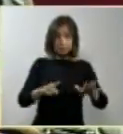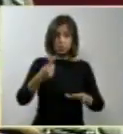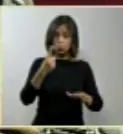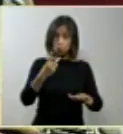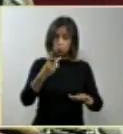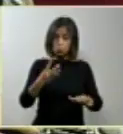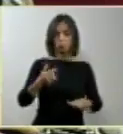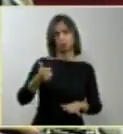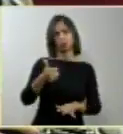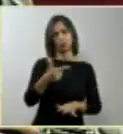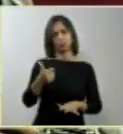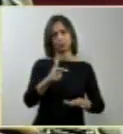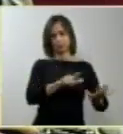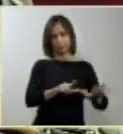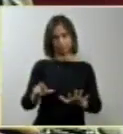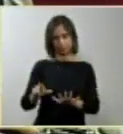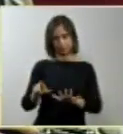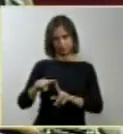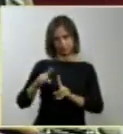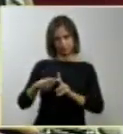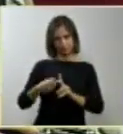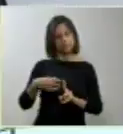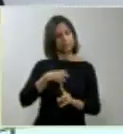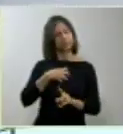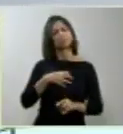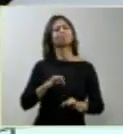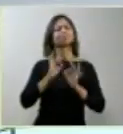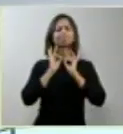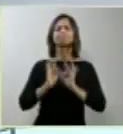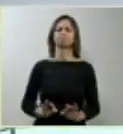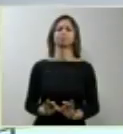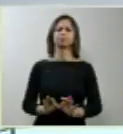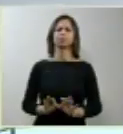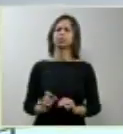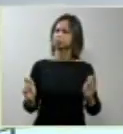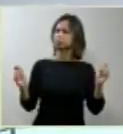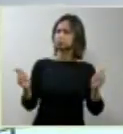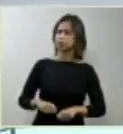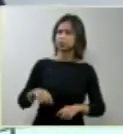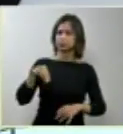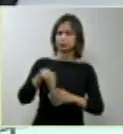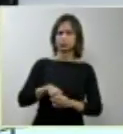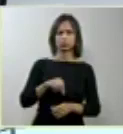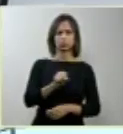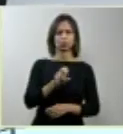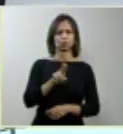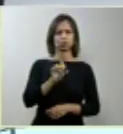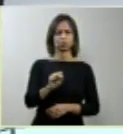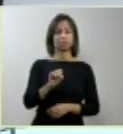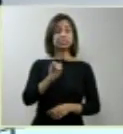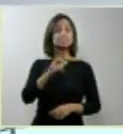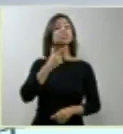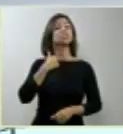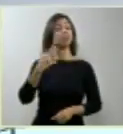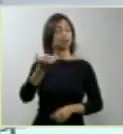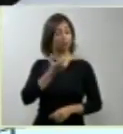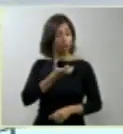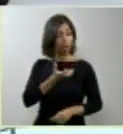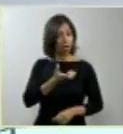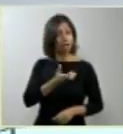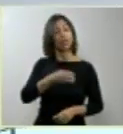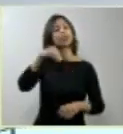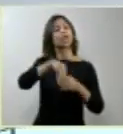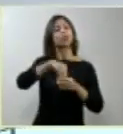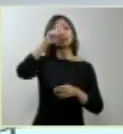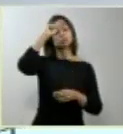E isso é perfeitamente possível dentro do sistema de saúde brasileiro. Desde que se queira fazer. Desde que haja